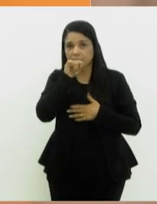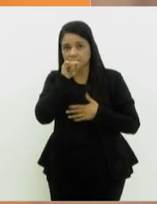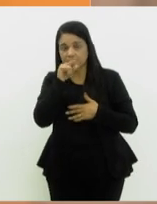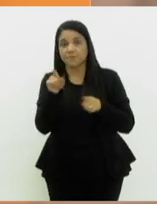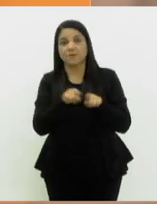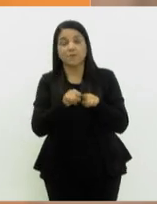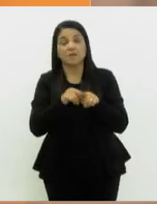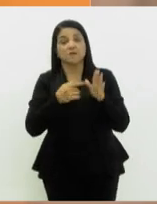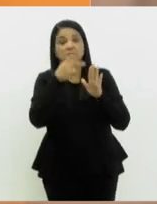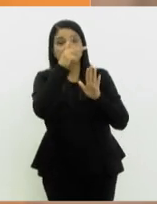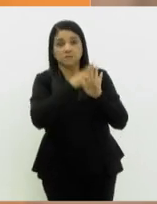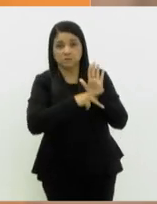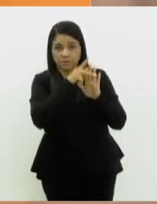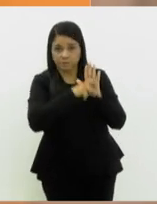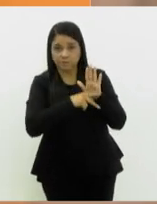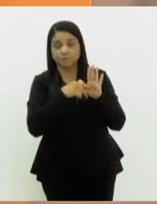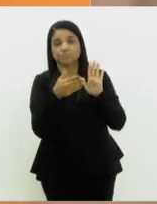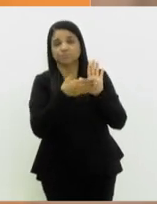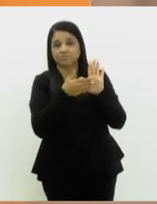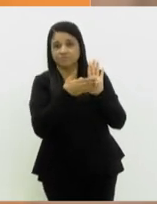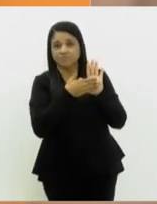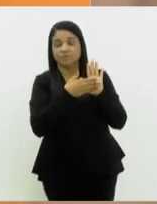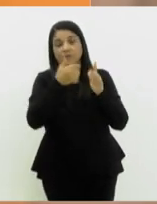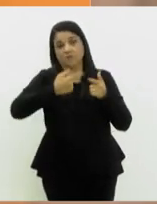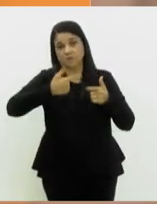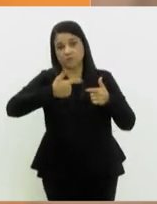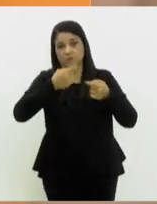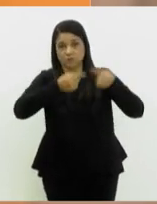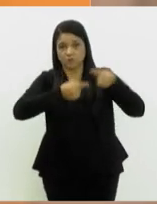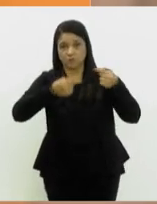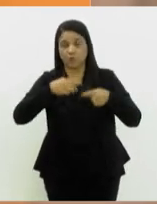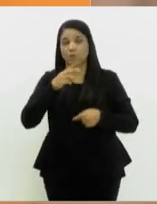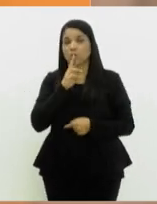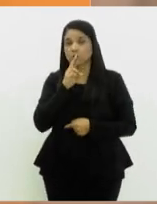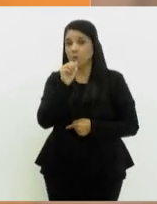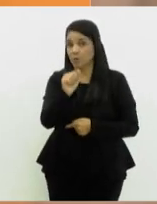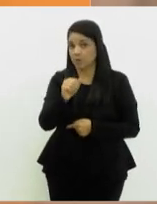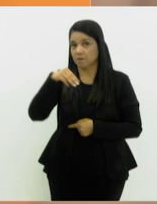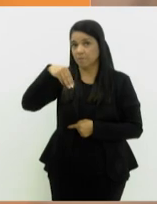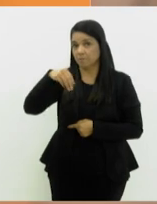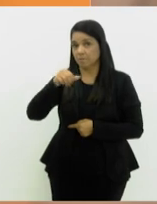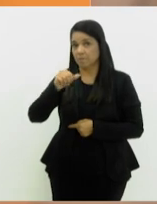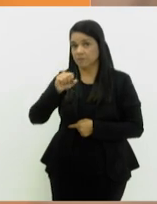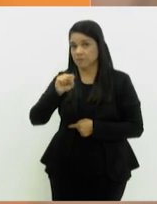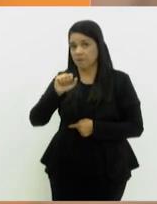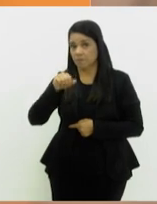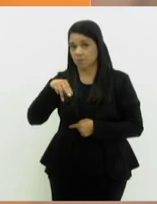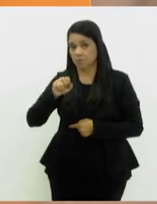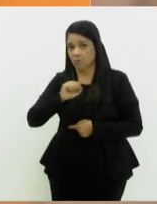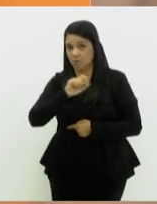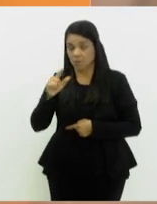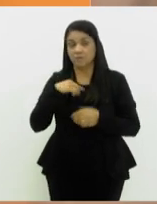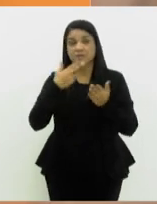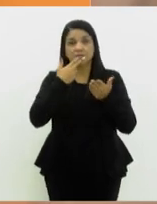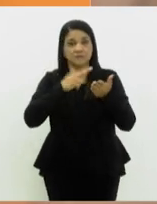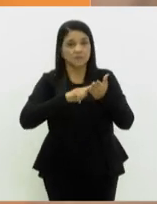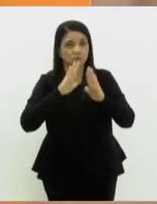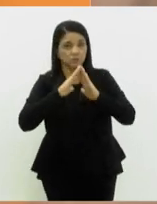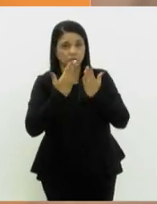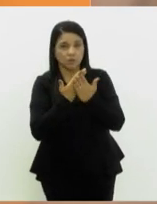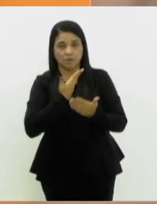segunda discussão, proposta dos deputados Rodrigo Amorim e Samuel Malafaia, que criam o selo Escola Amiga da Inclusão.